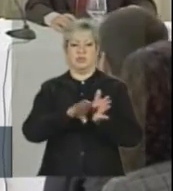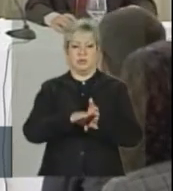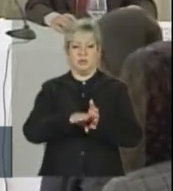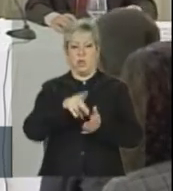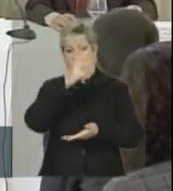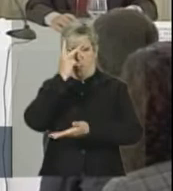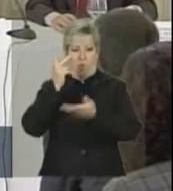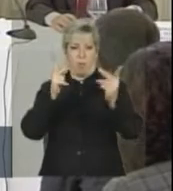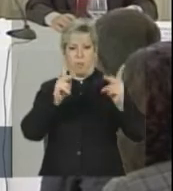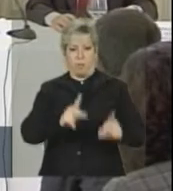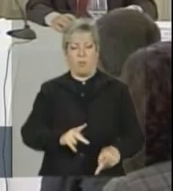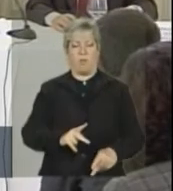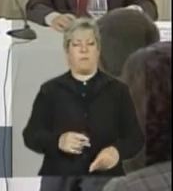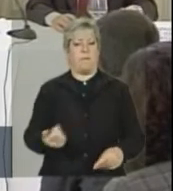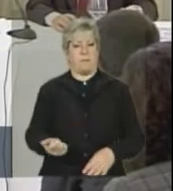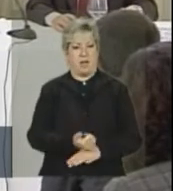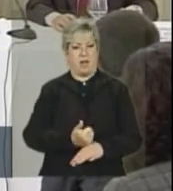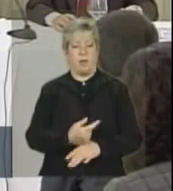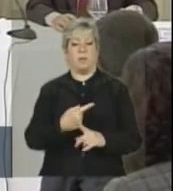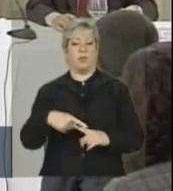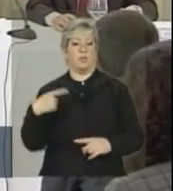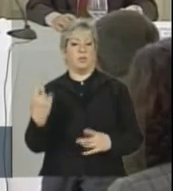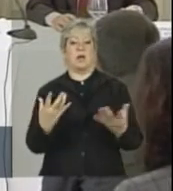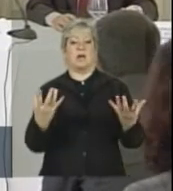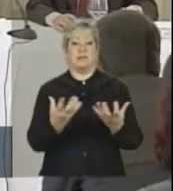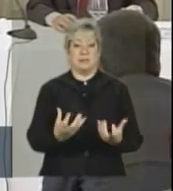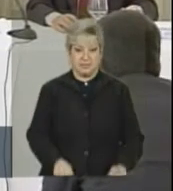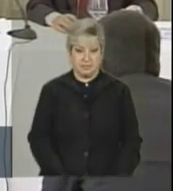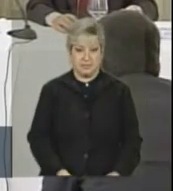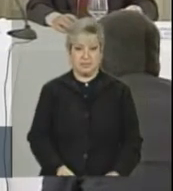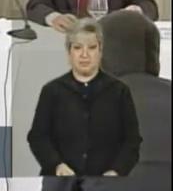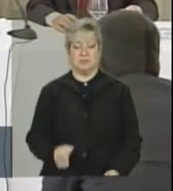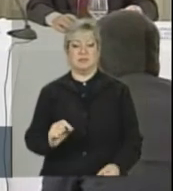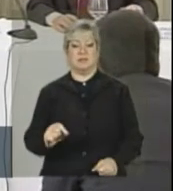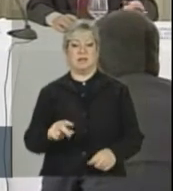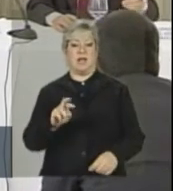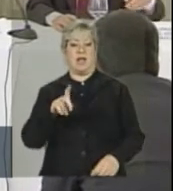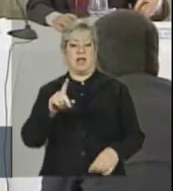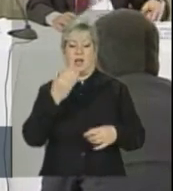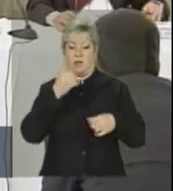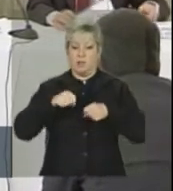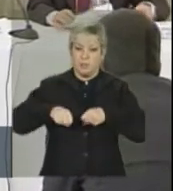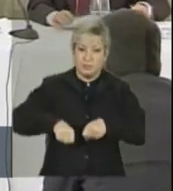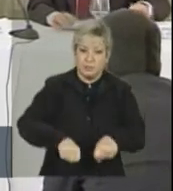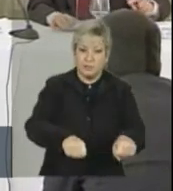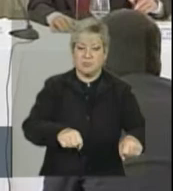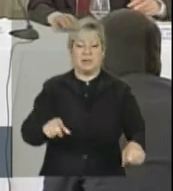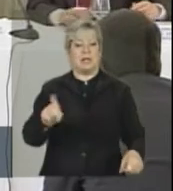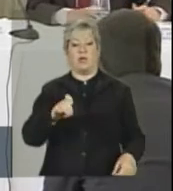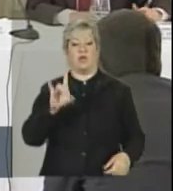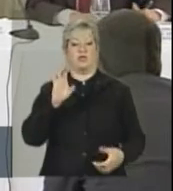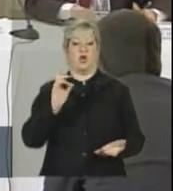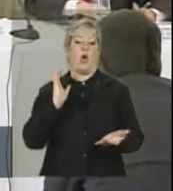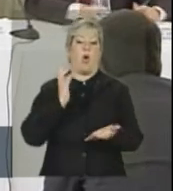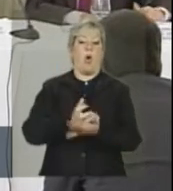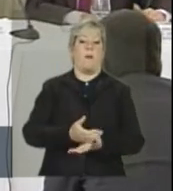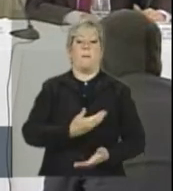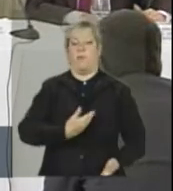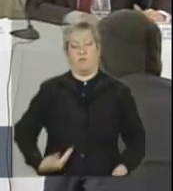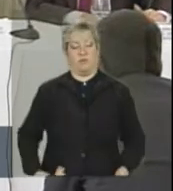um público com mais eficiência, até porque tiver uma adesão da rede de submercados, portanto, não depende só de compras públicas.